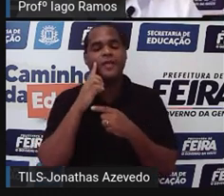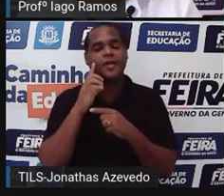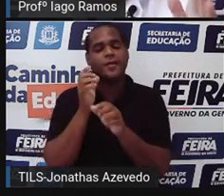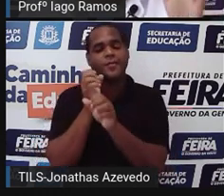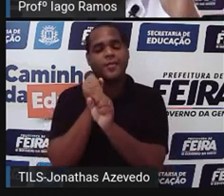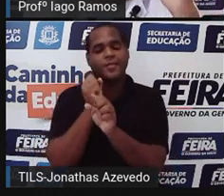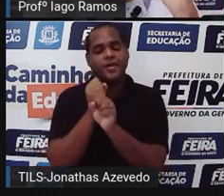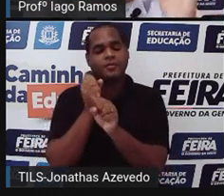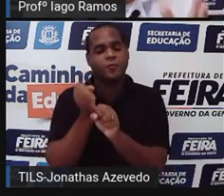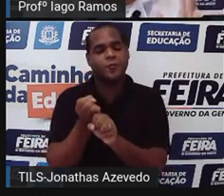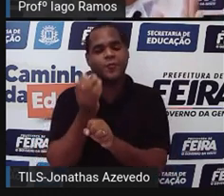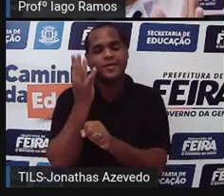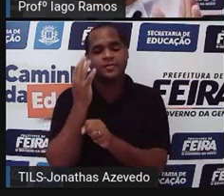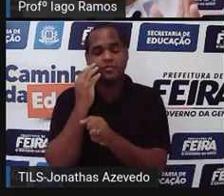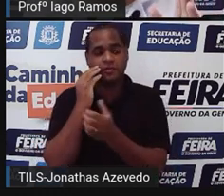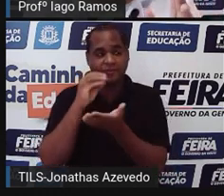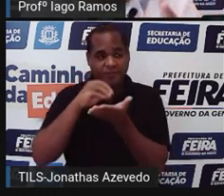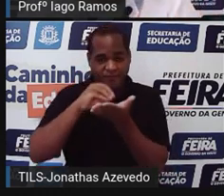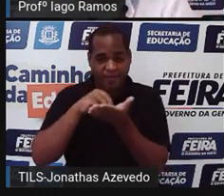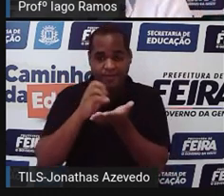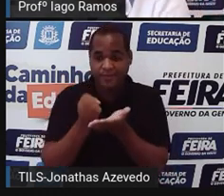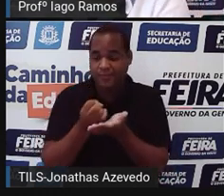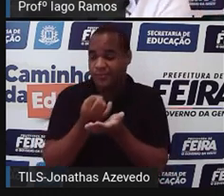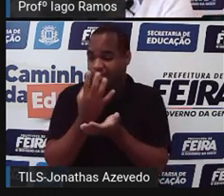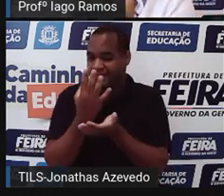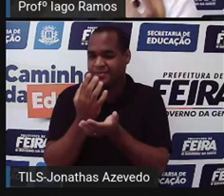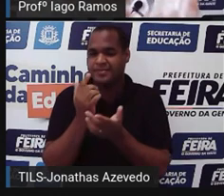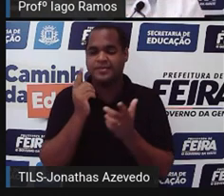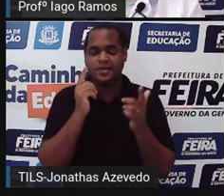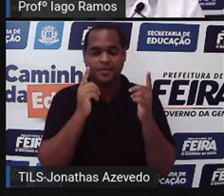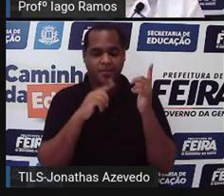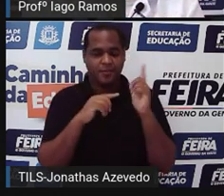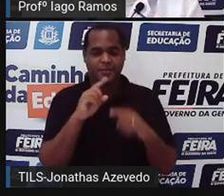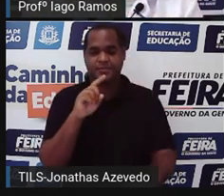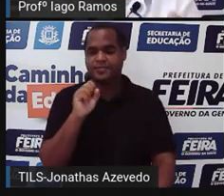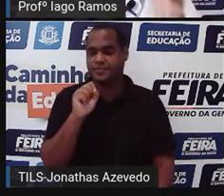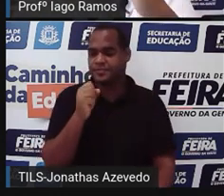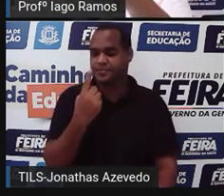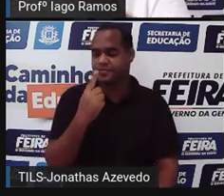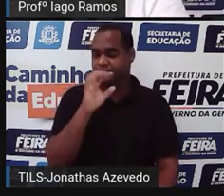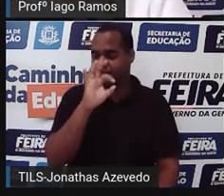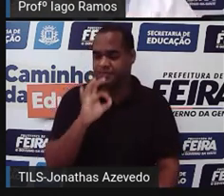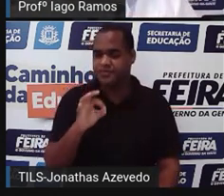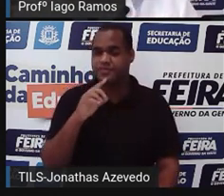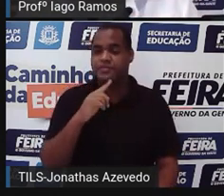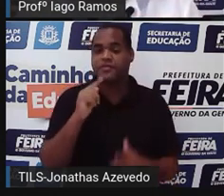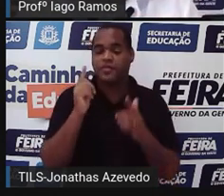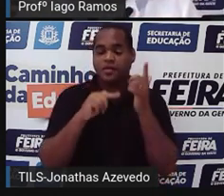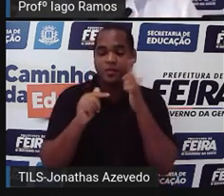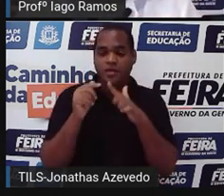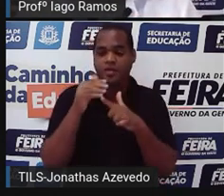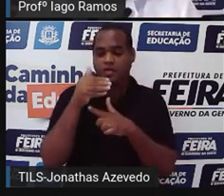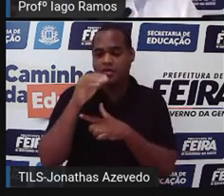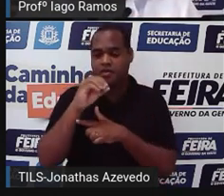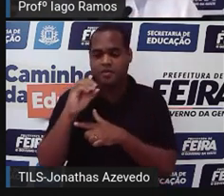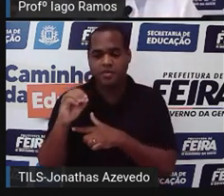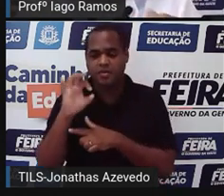que dá isso? Quanto falta para colocar nos 81% e chegar nos 100%?